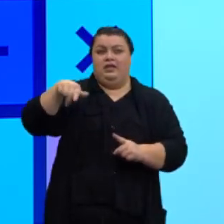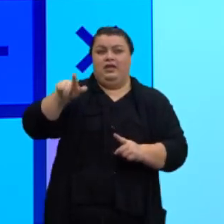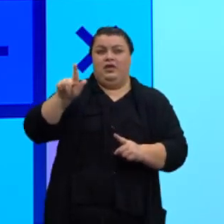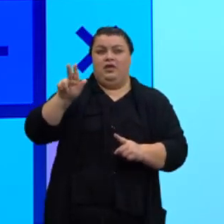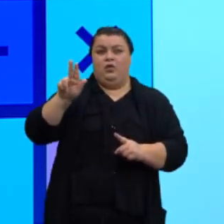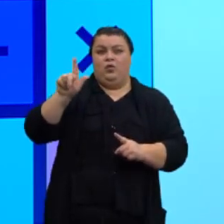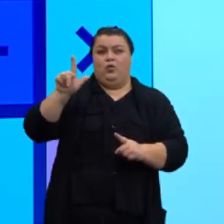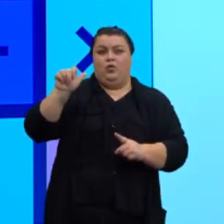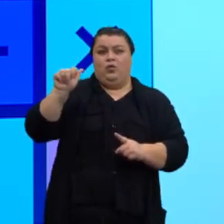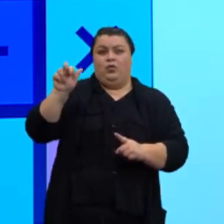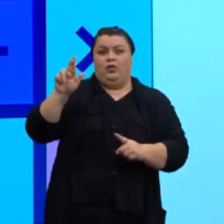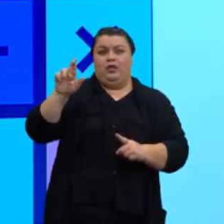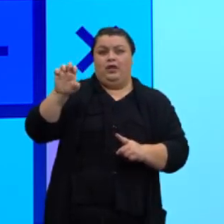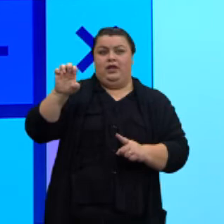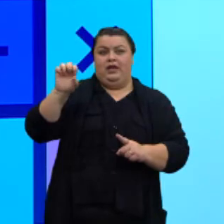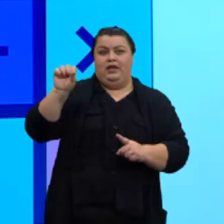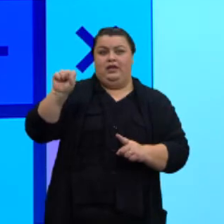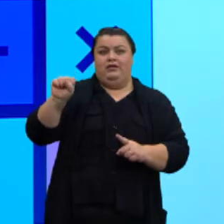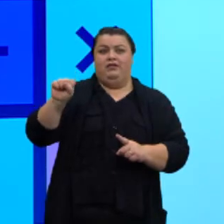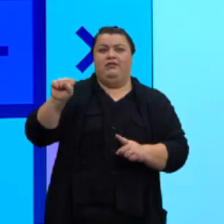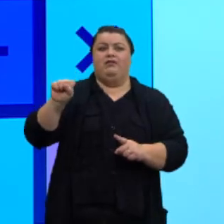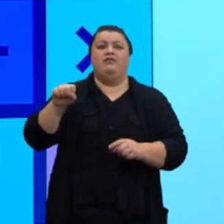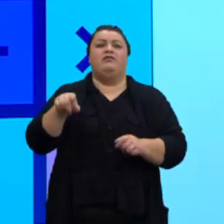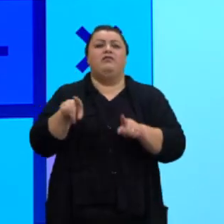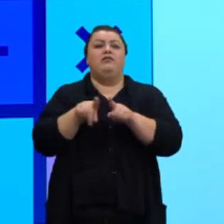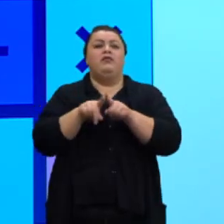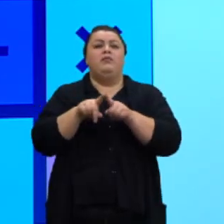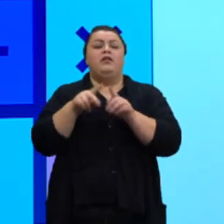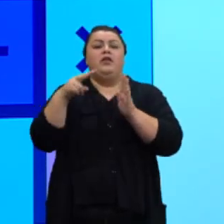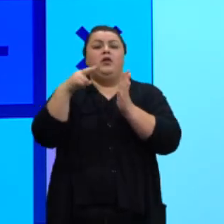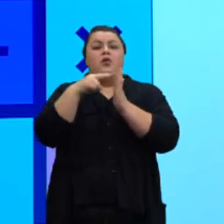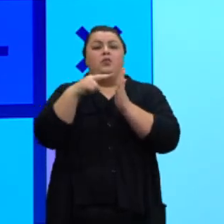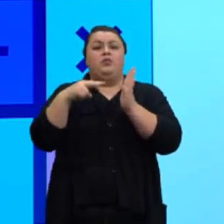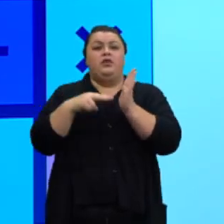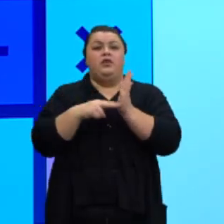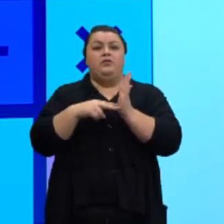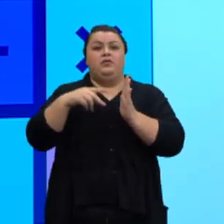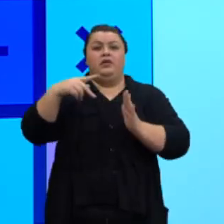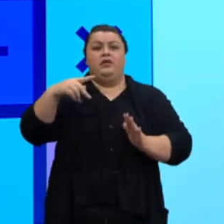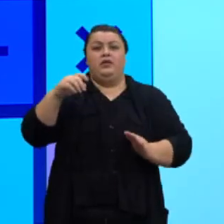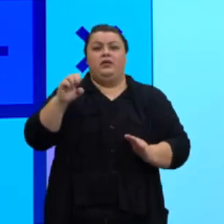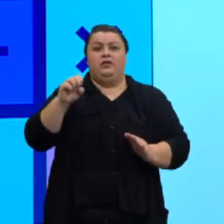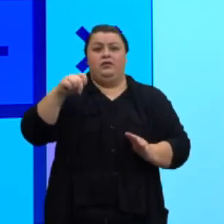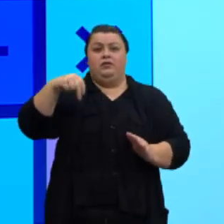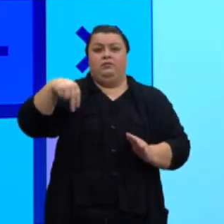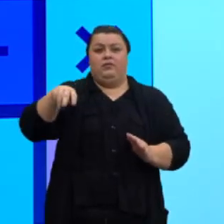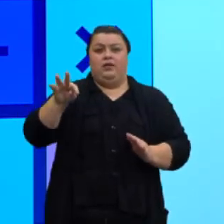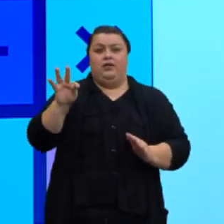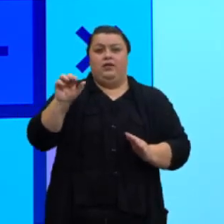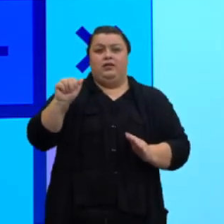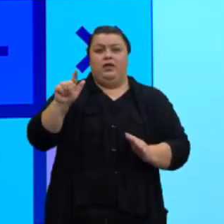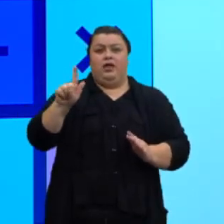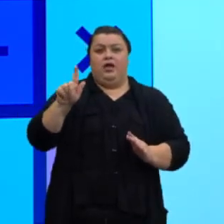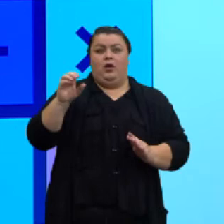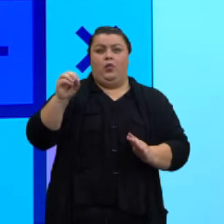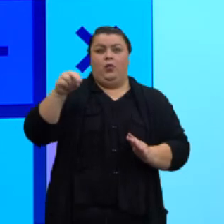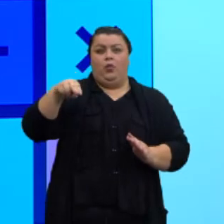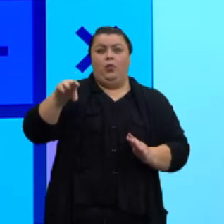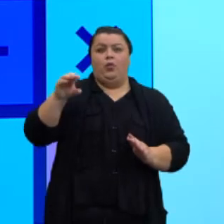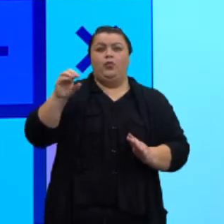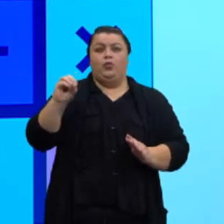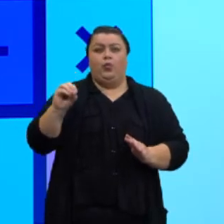Tem um prisma pentagonal, o prisma pentagonal. Por quê? Porque a sua base é um